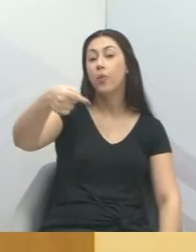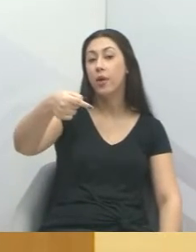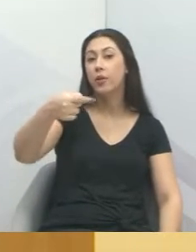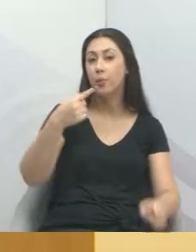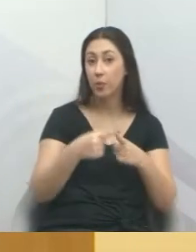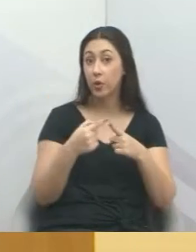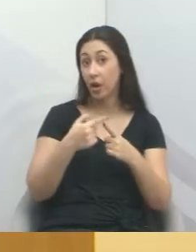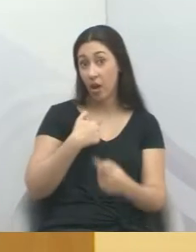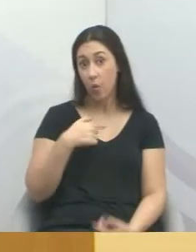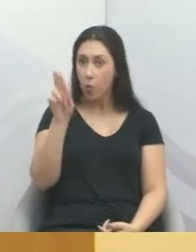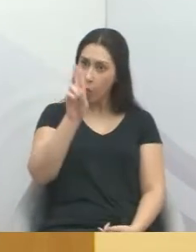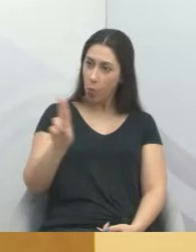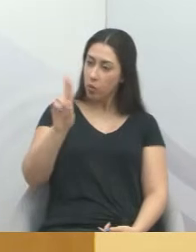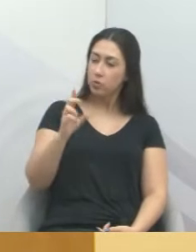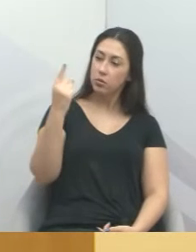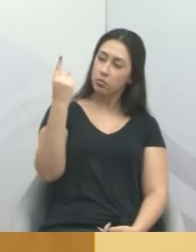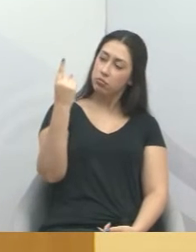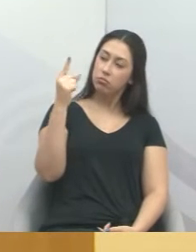ferramenta.